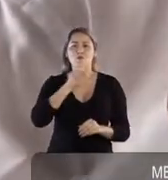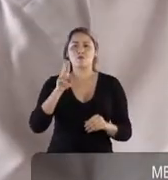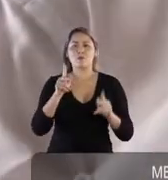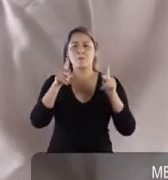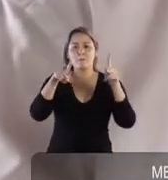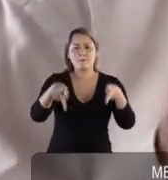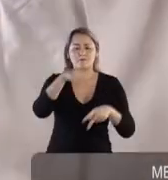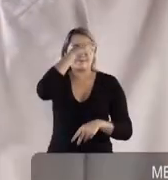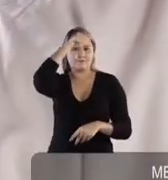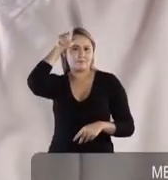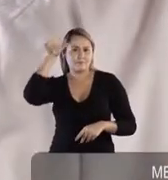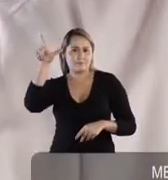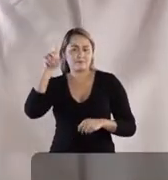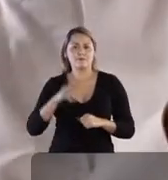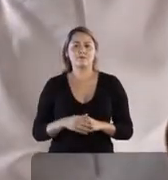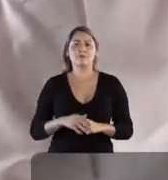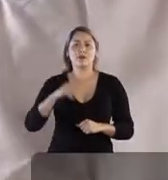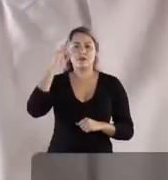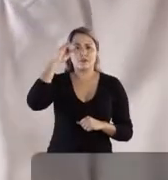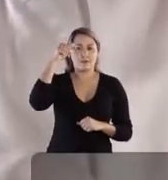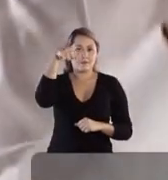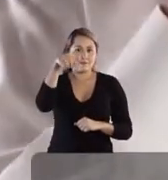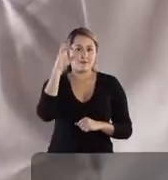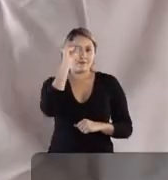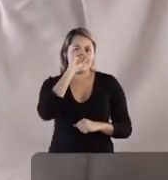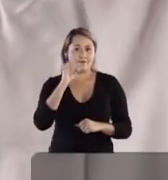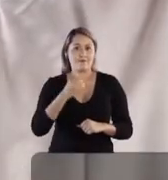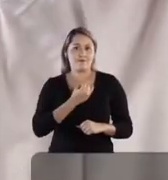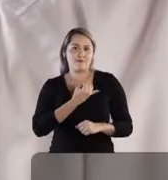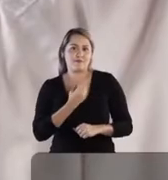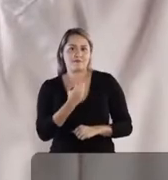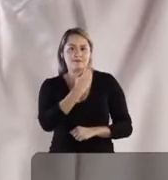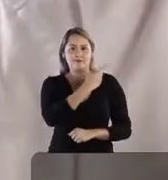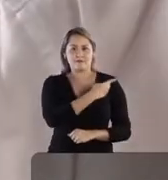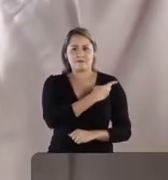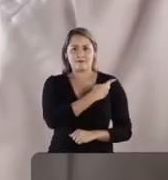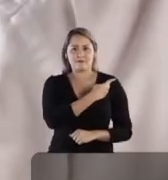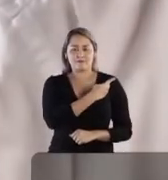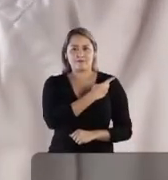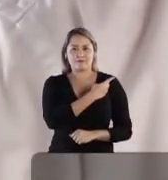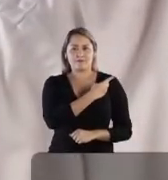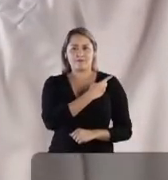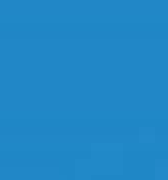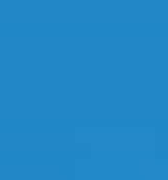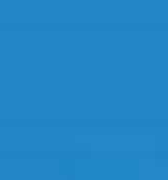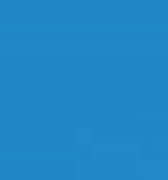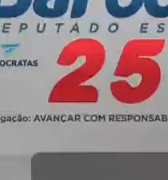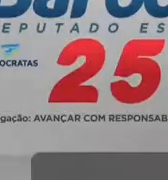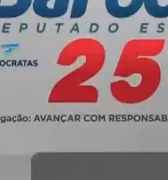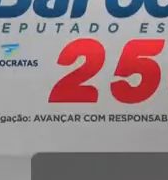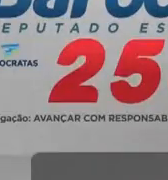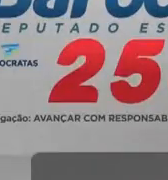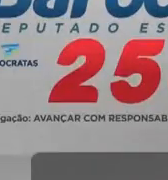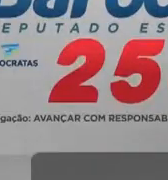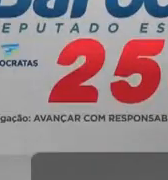nome à disposição do povo de meu estado. 7 de outubro, vote 25121, Reinaldo 45. Sou Barbosinha,